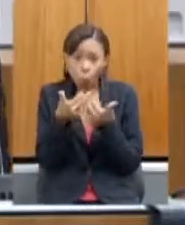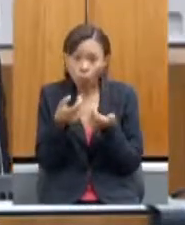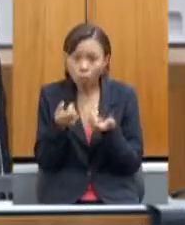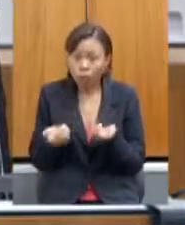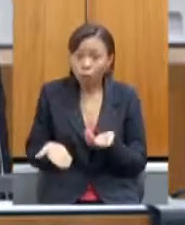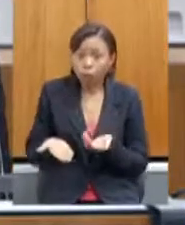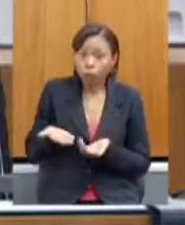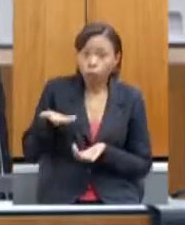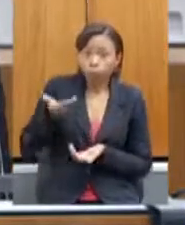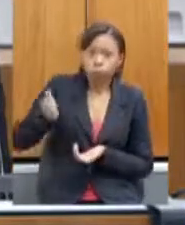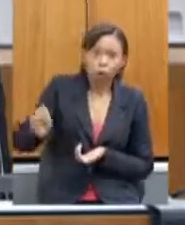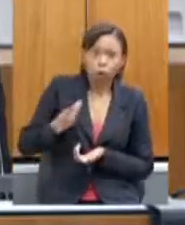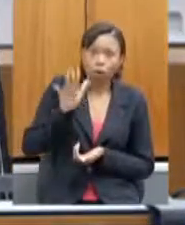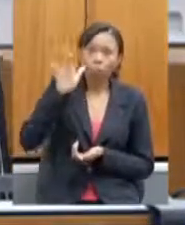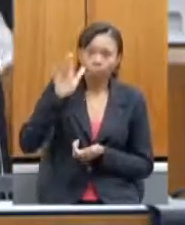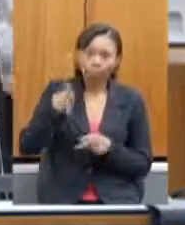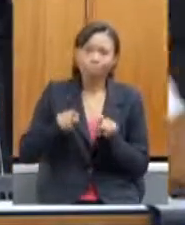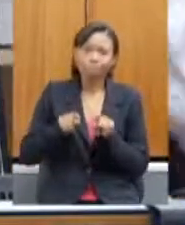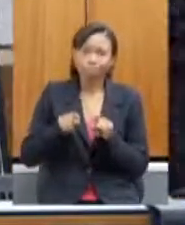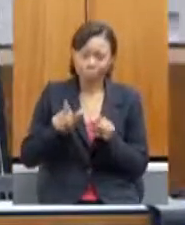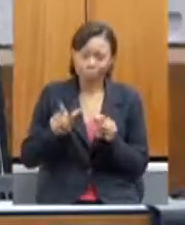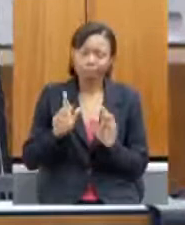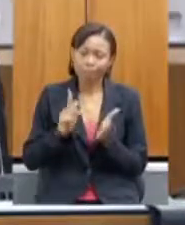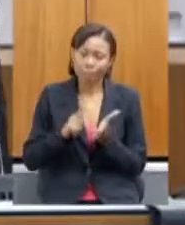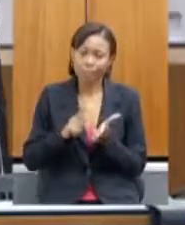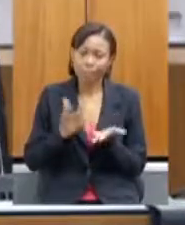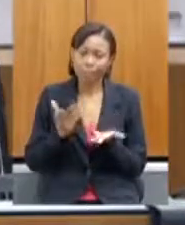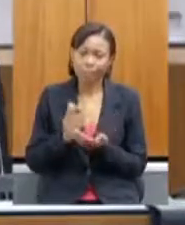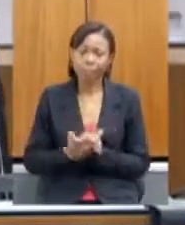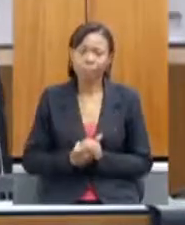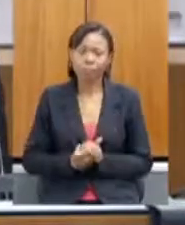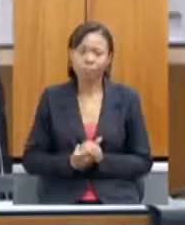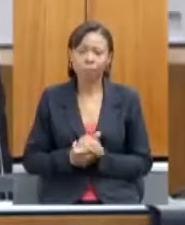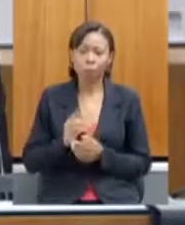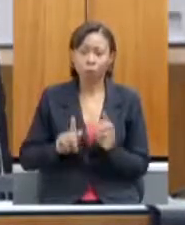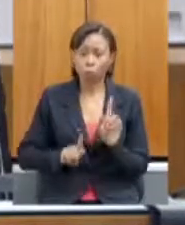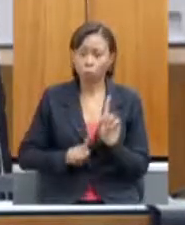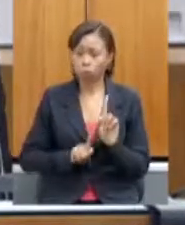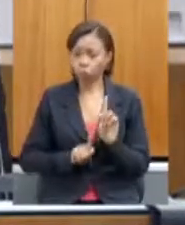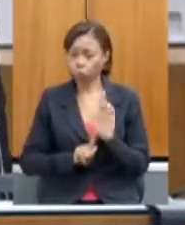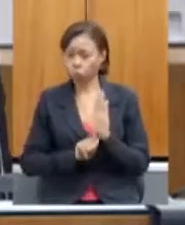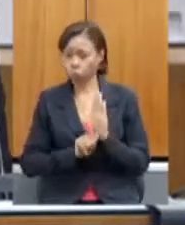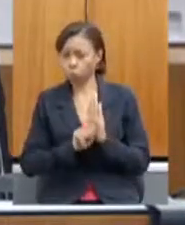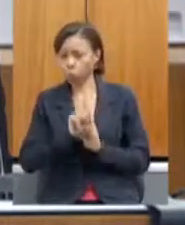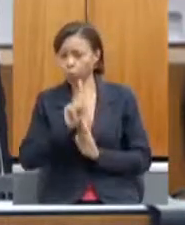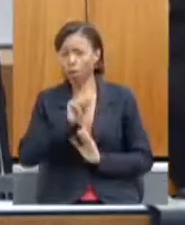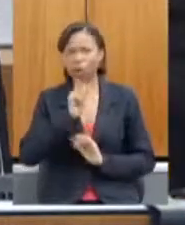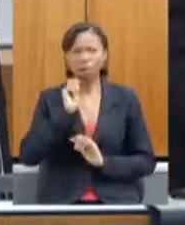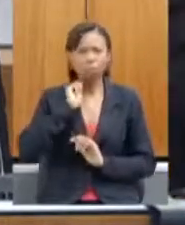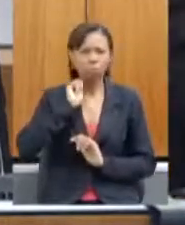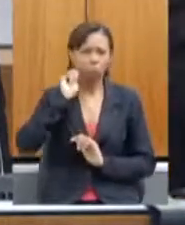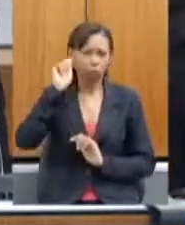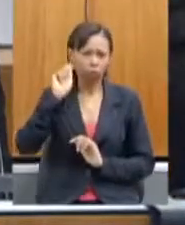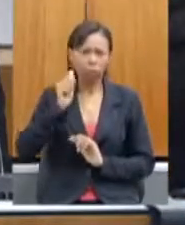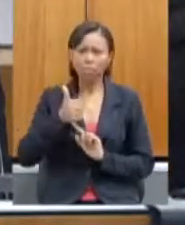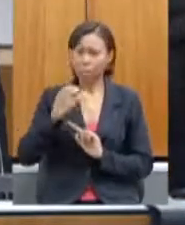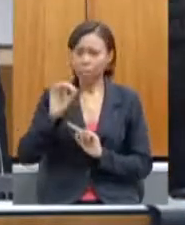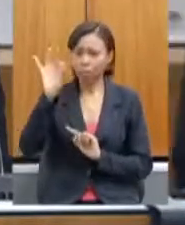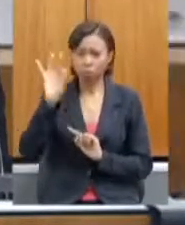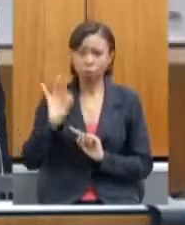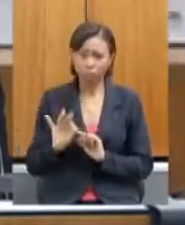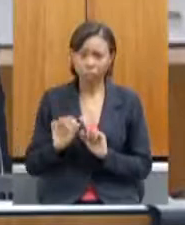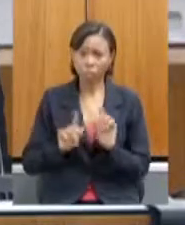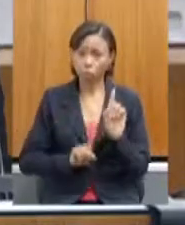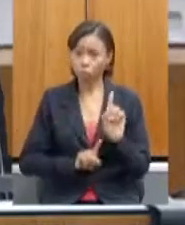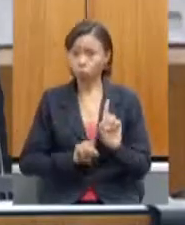que eles estão considerando aí um aumento em abril, eles consideravam que 10% tinham tido